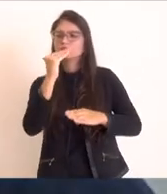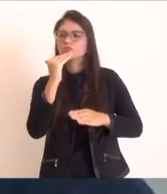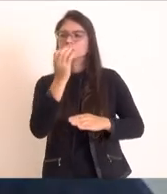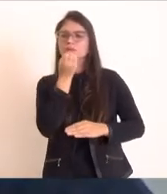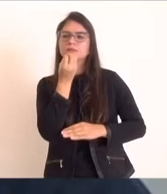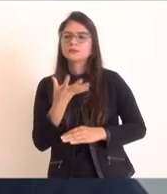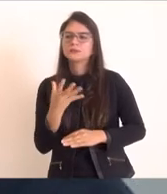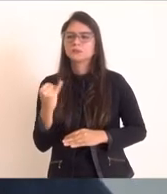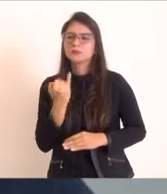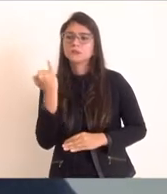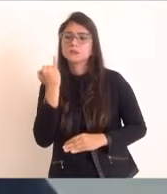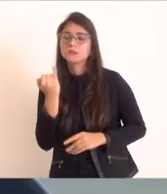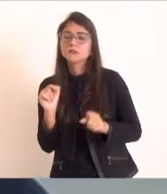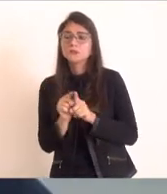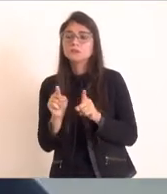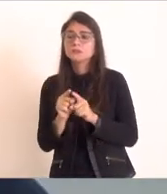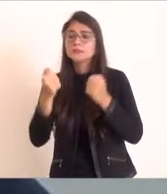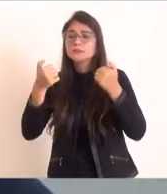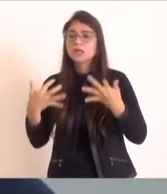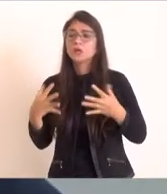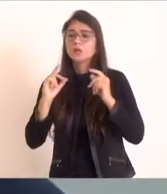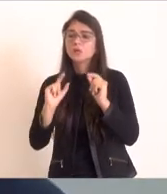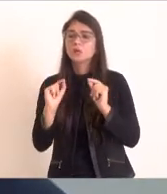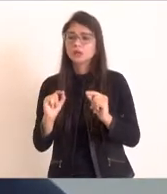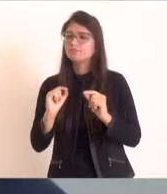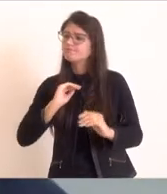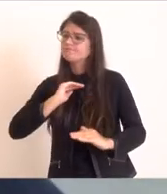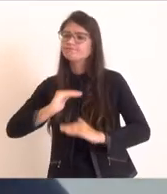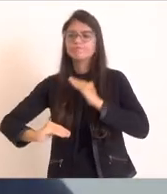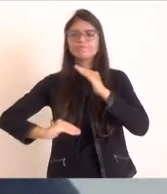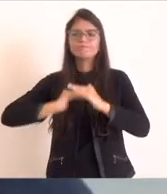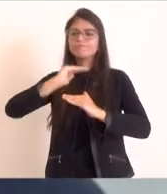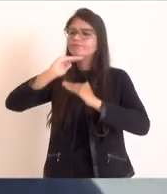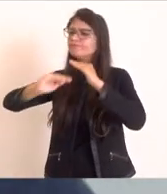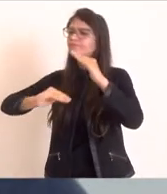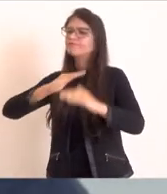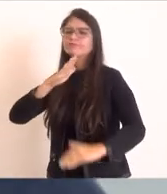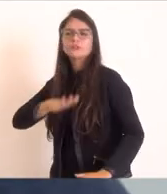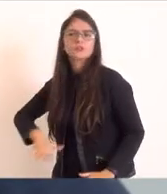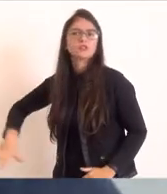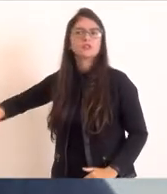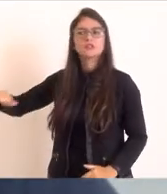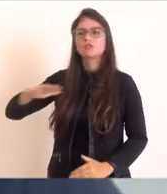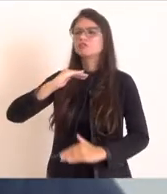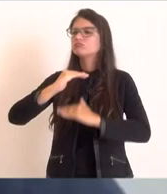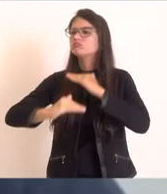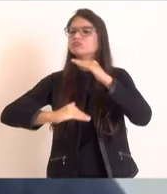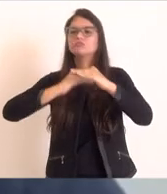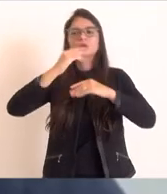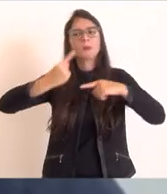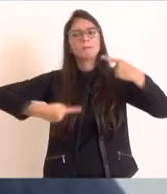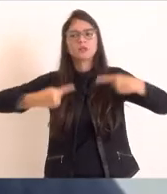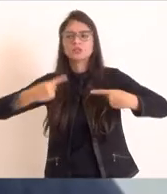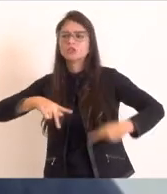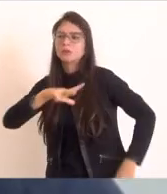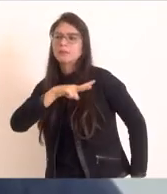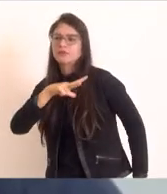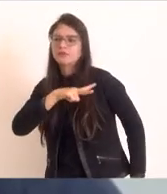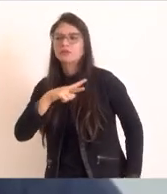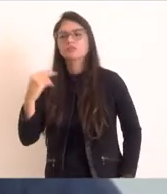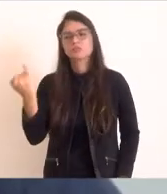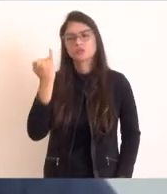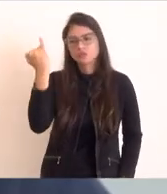e dizer que acho que esse envolvimento que vem acontecendo na região político e privado é de extrema